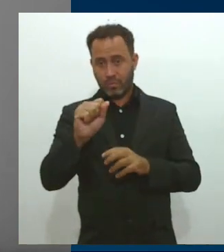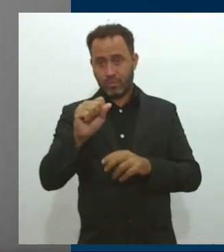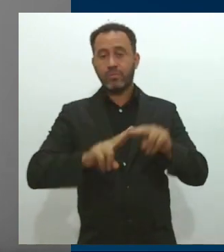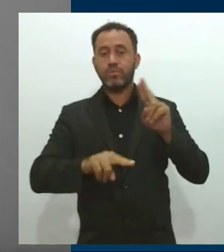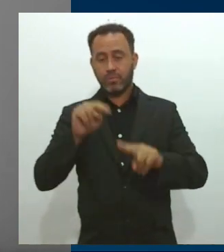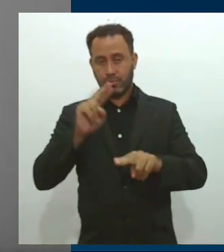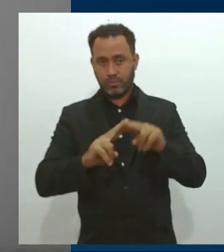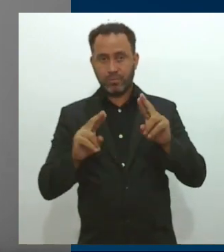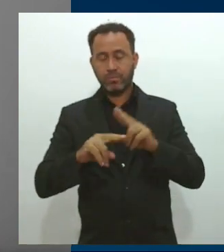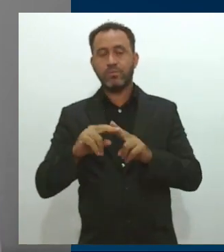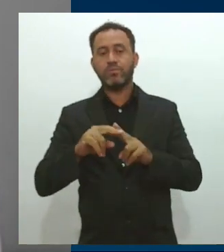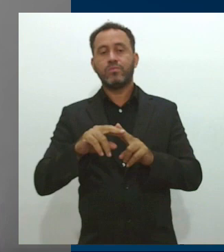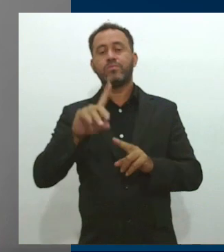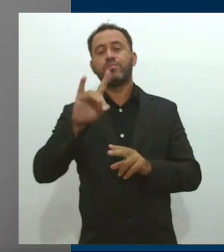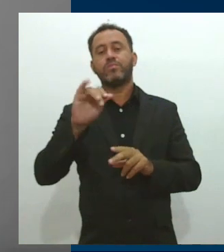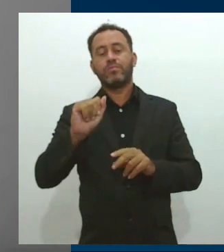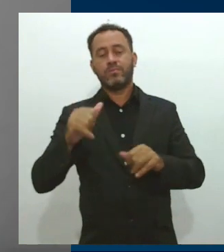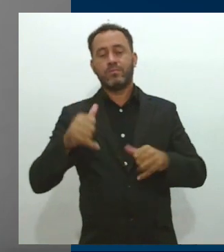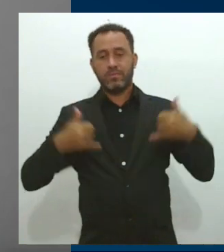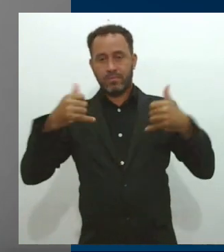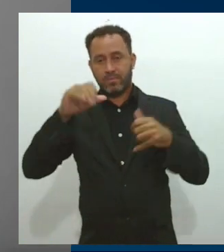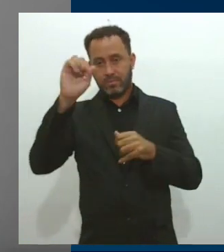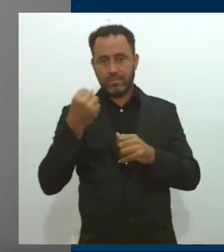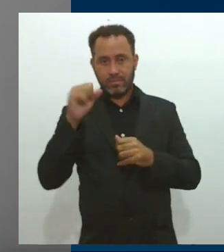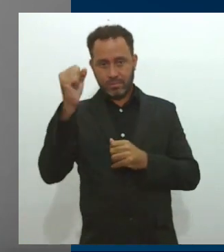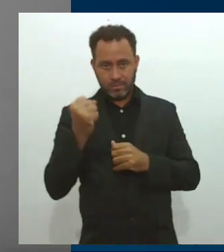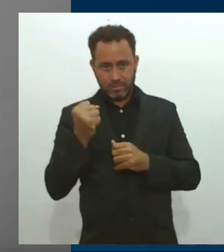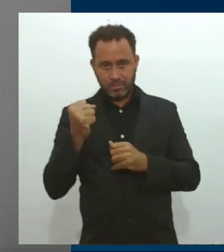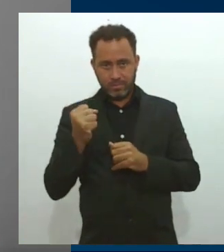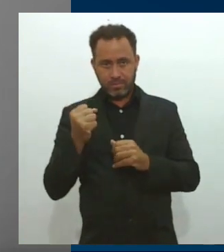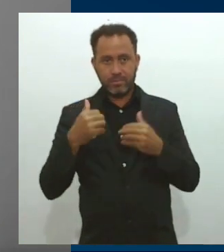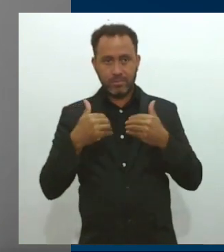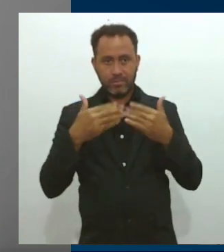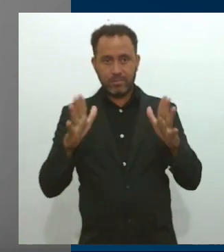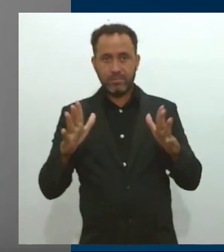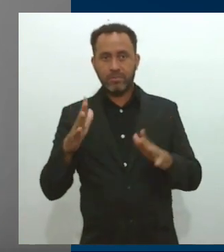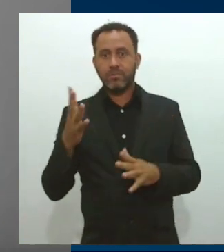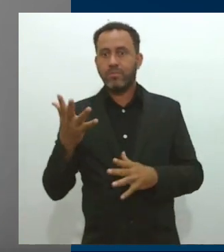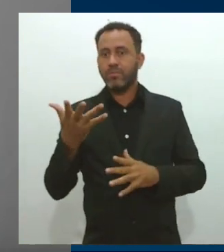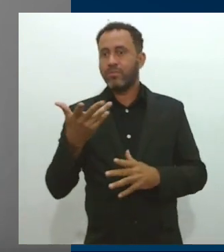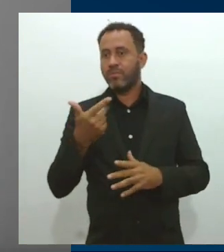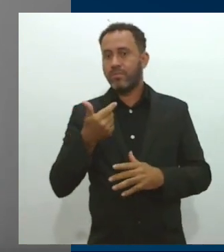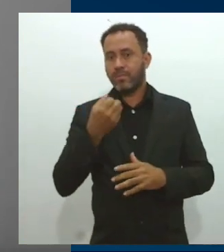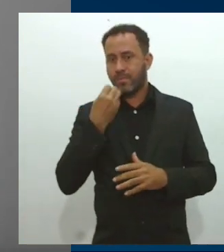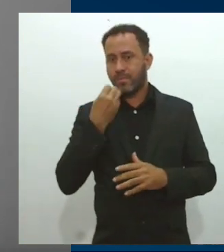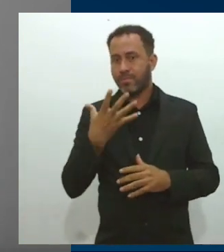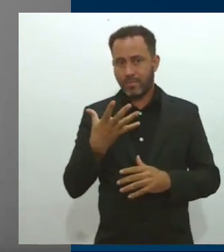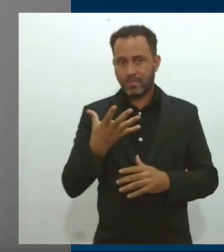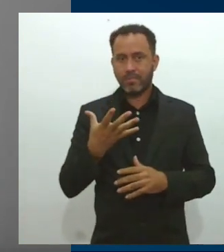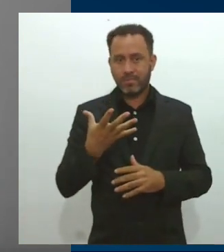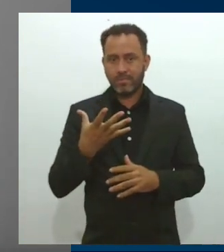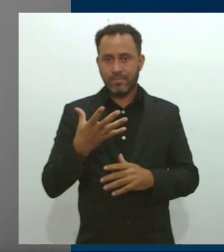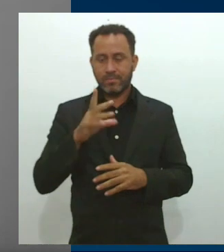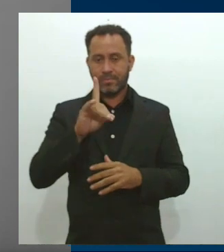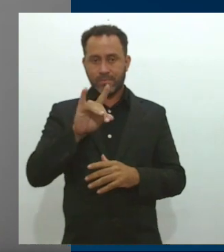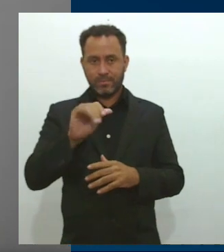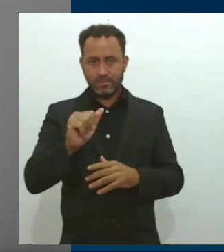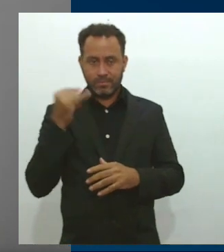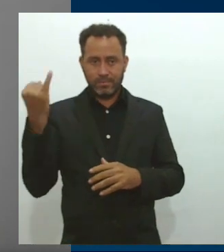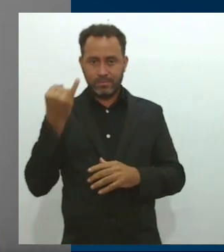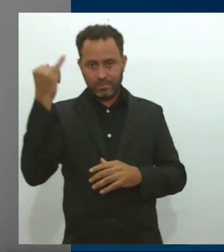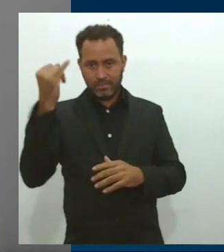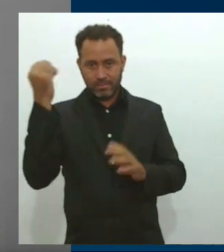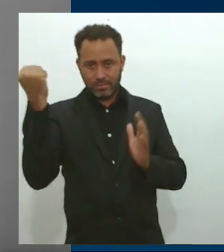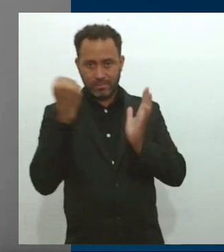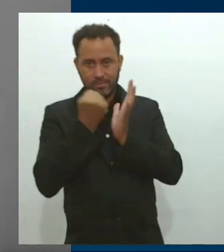de emancipação política de Sergipe. E a gente achou que seria uma coisa incrível de fazer, principalmente nessa data tão importante,